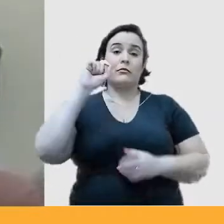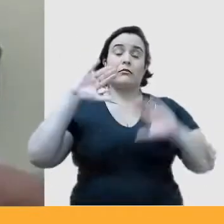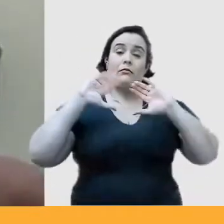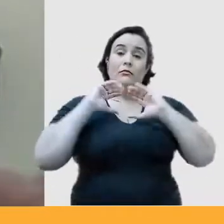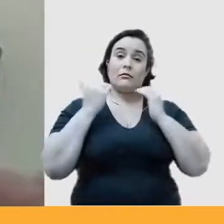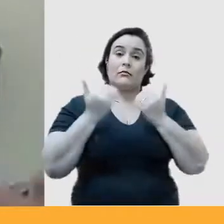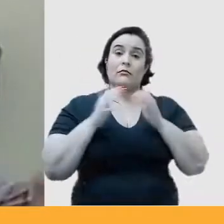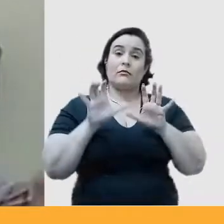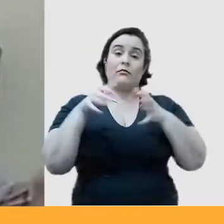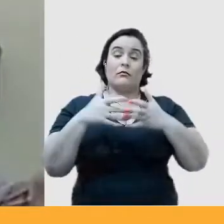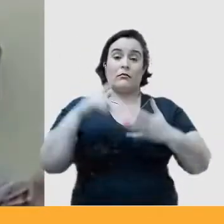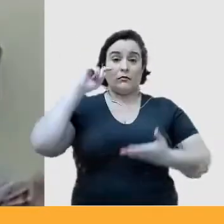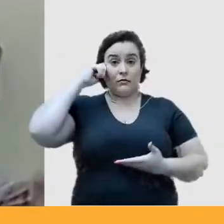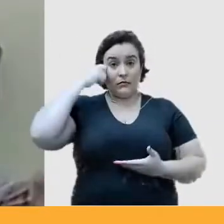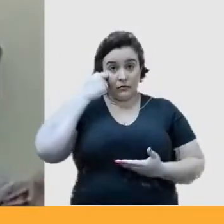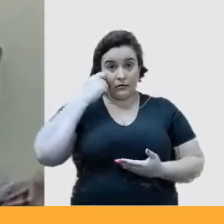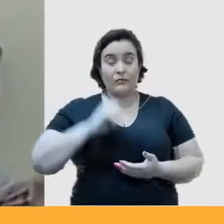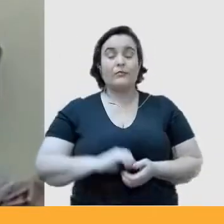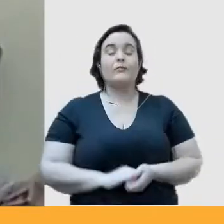negra